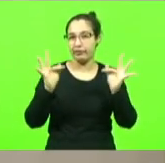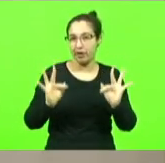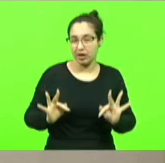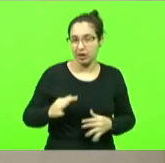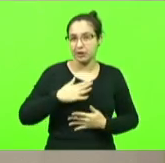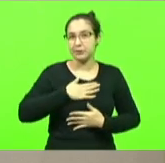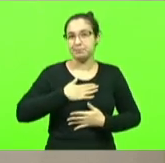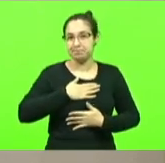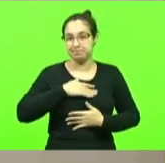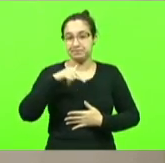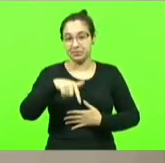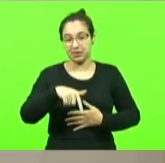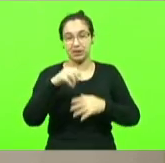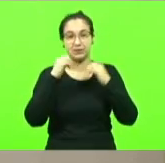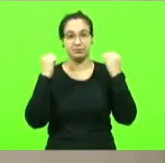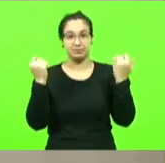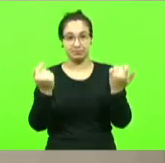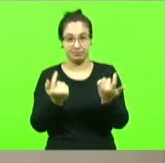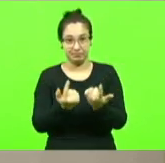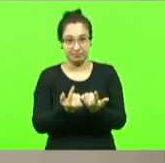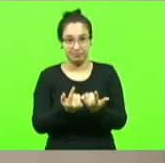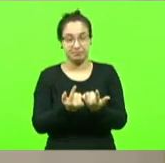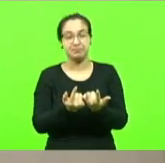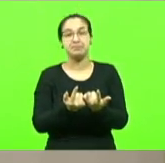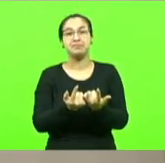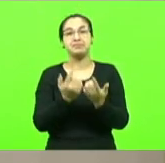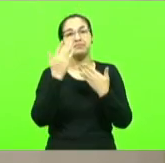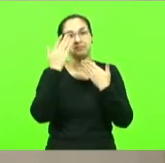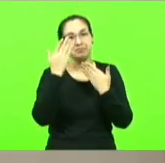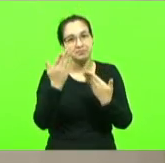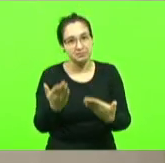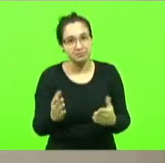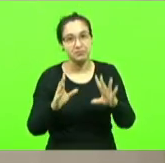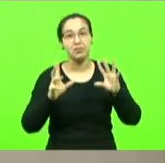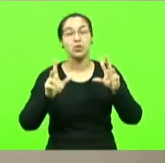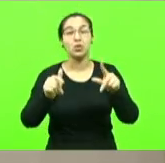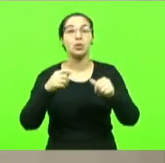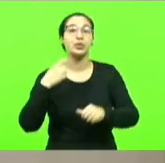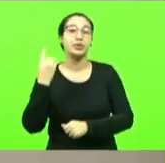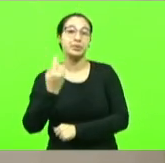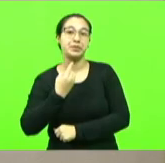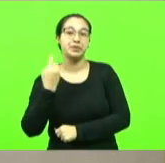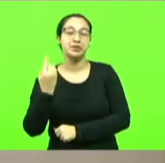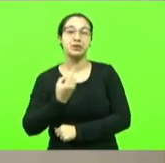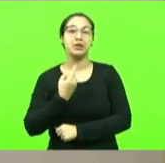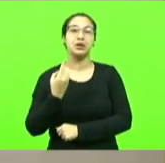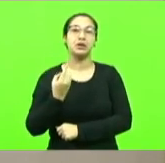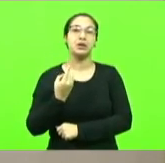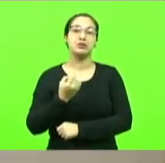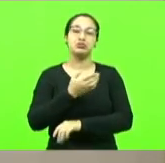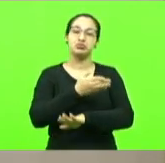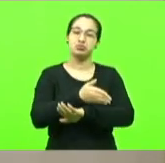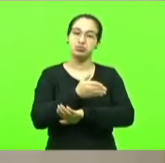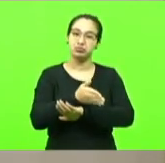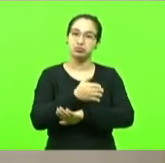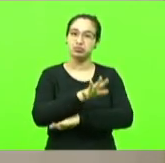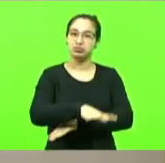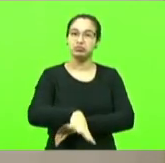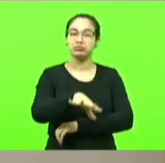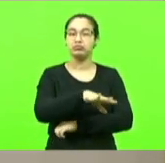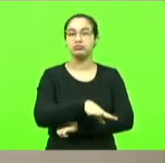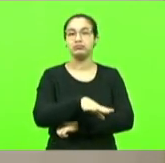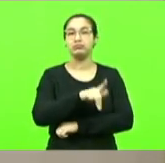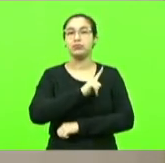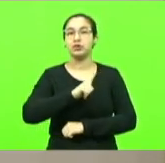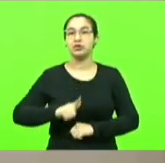catarinense a atuação de todos os deputados e deputadas aqui da casa ao governo